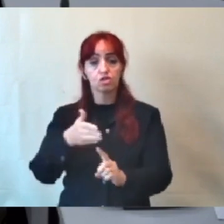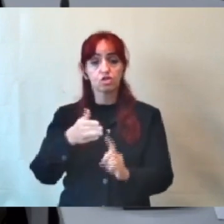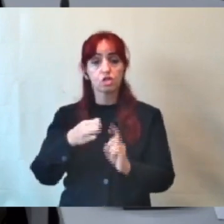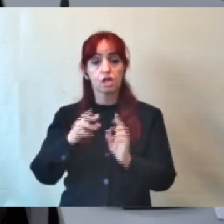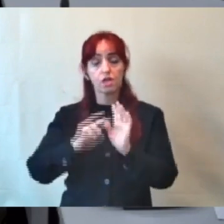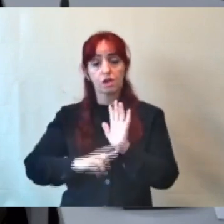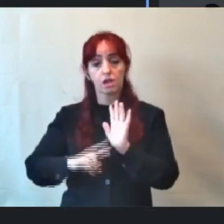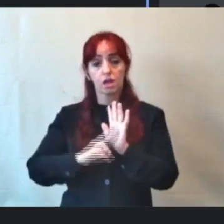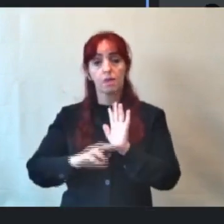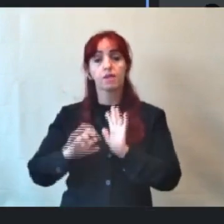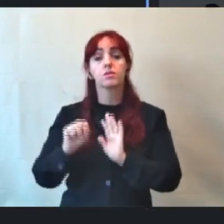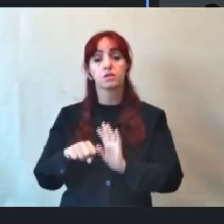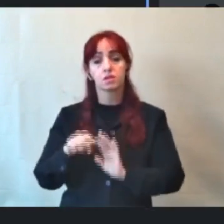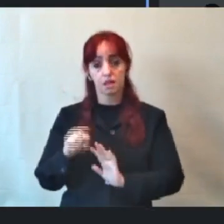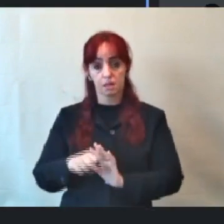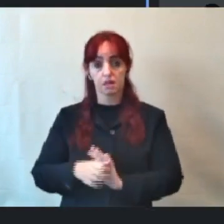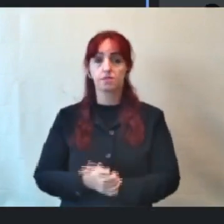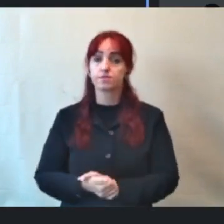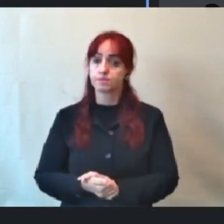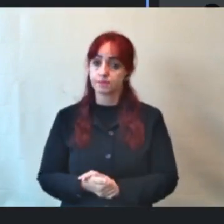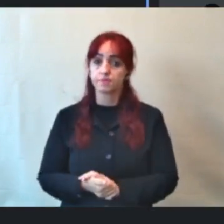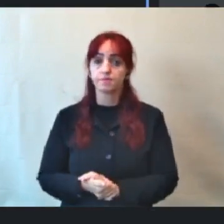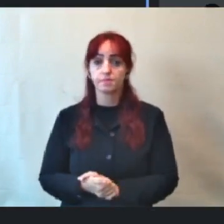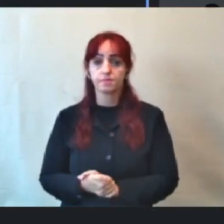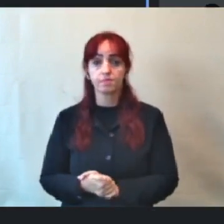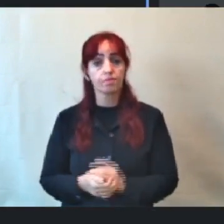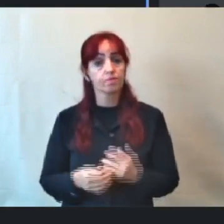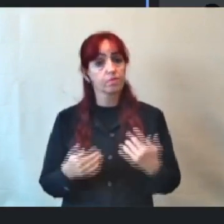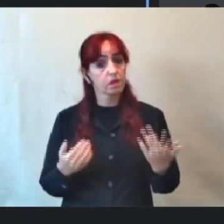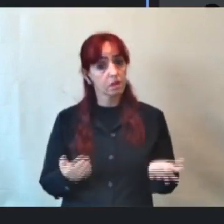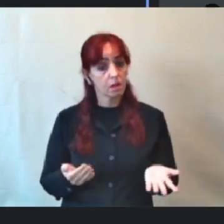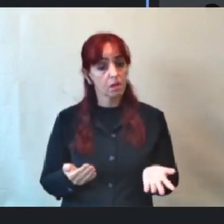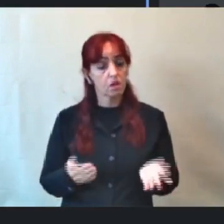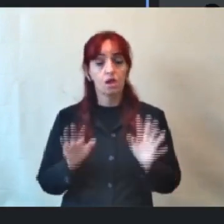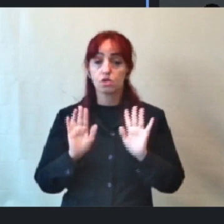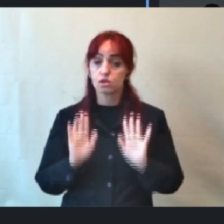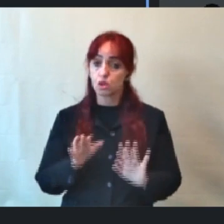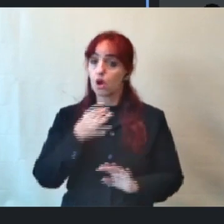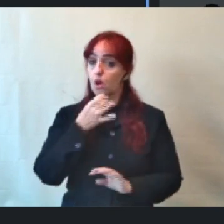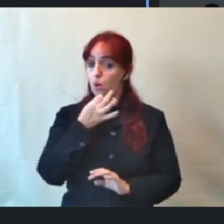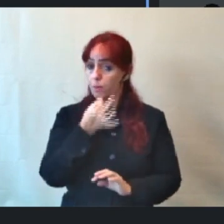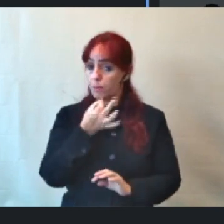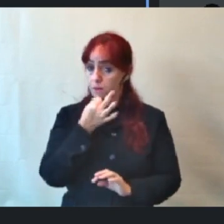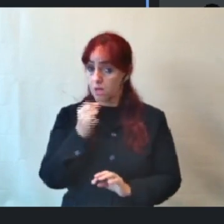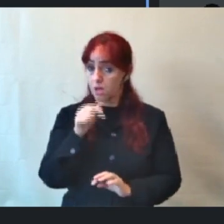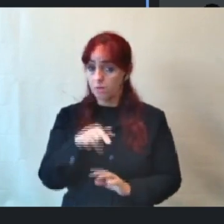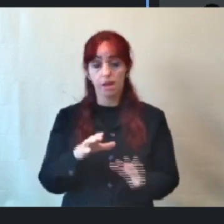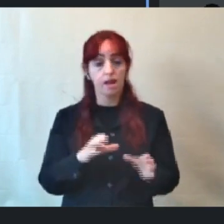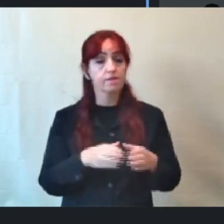Sim, a gente sempre, presidente, obviamente não, que eu estou só fazendo uma sugestão para essa comissão,